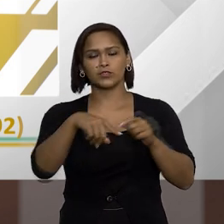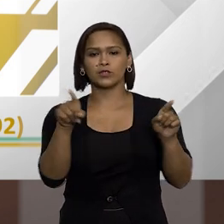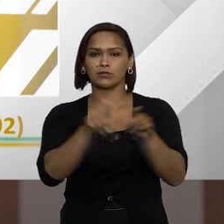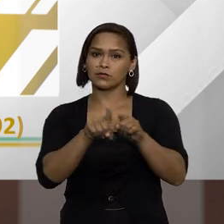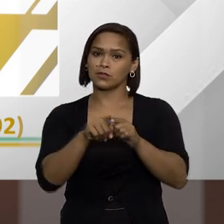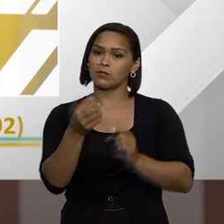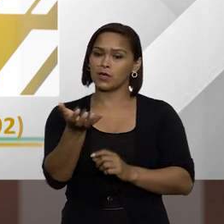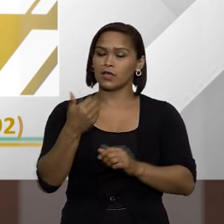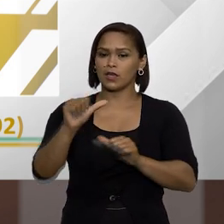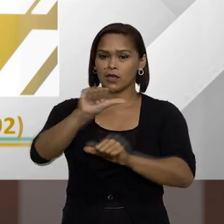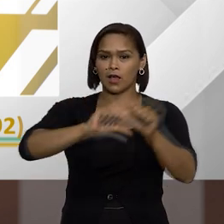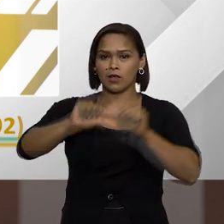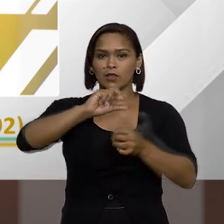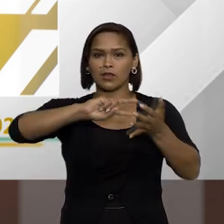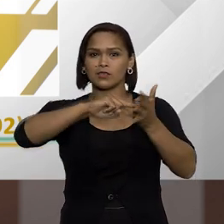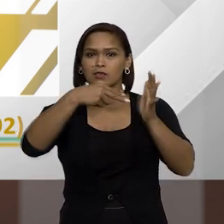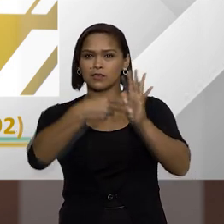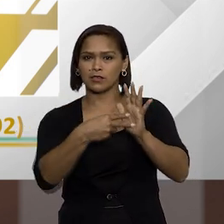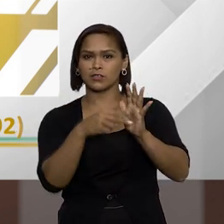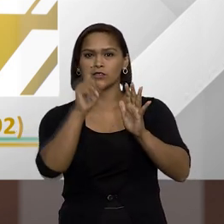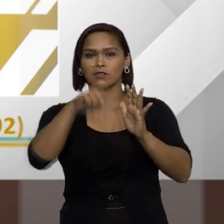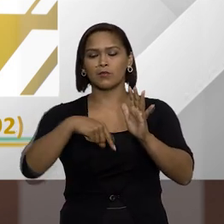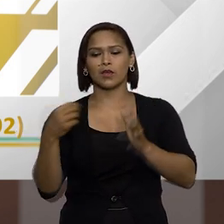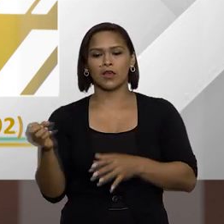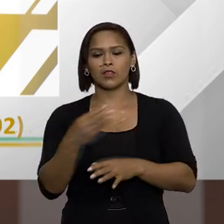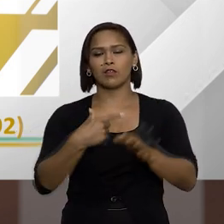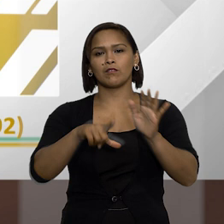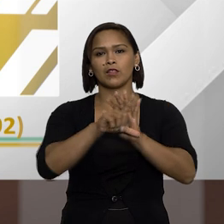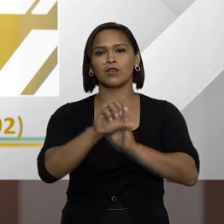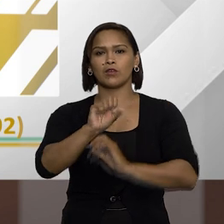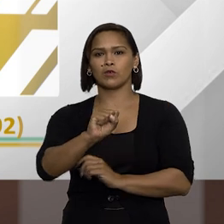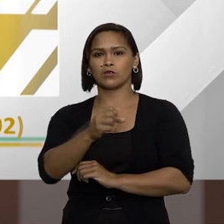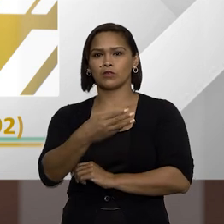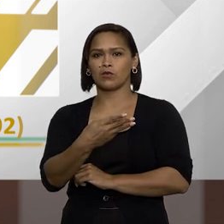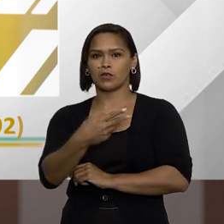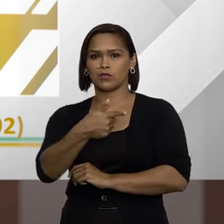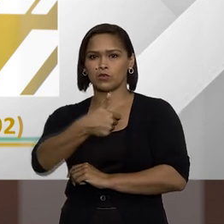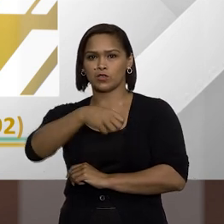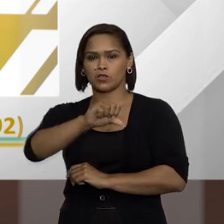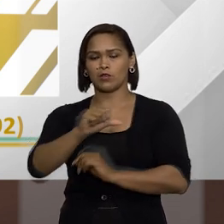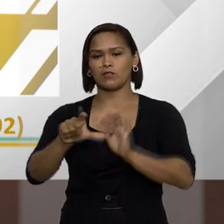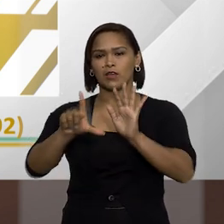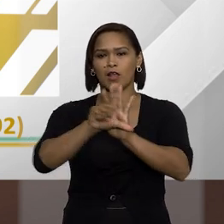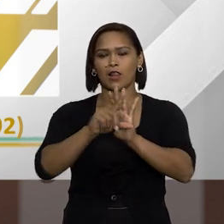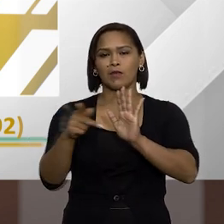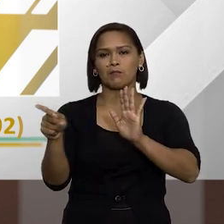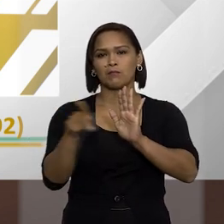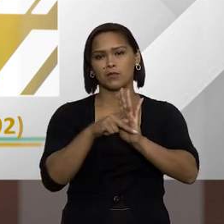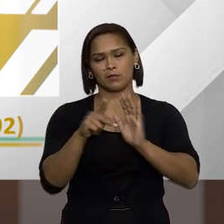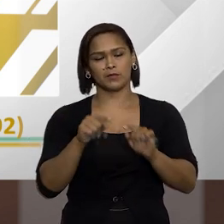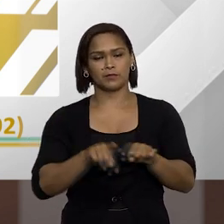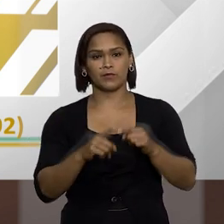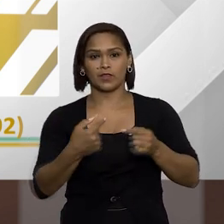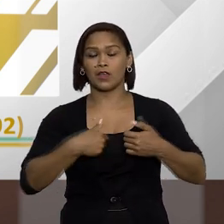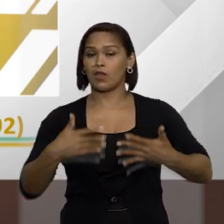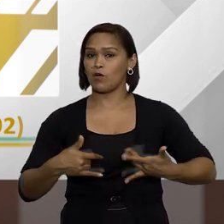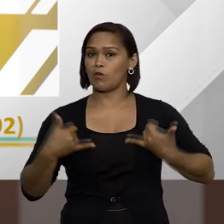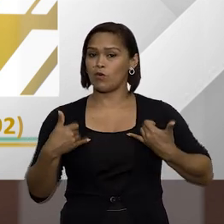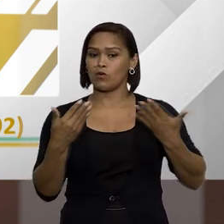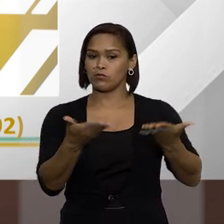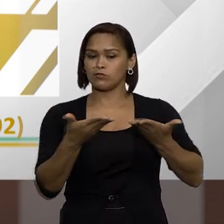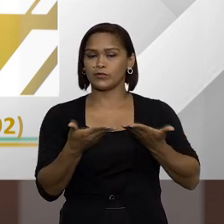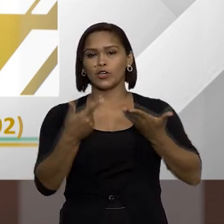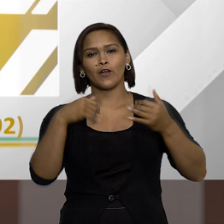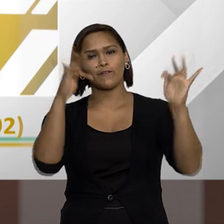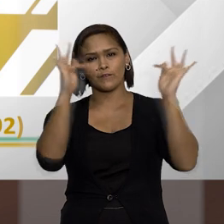e que buscam alterar significativamente a atual Lei 8.429, a Lei de Improbidade Administrativa. Então, é uma enorme satisfação